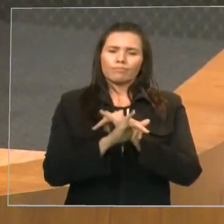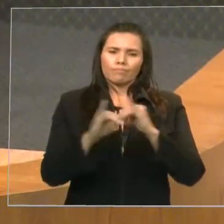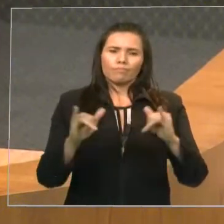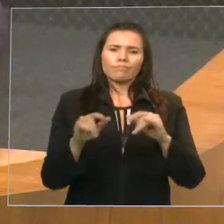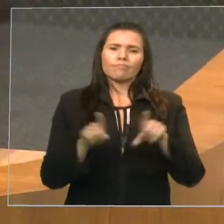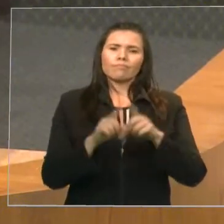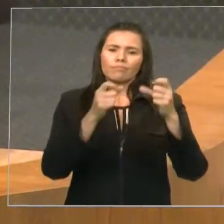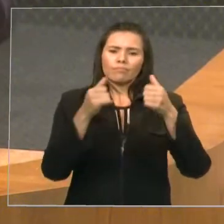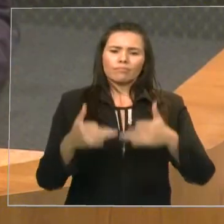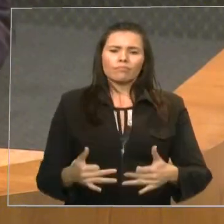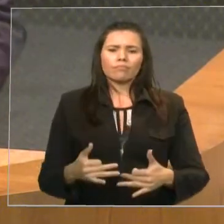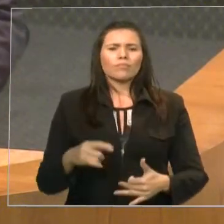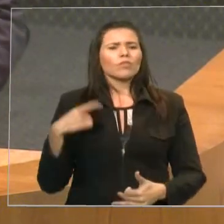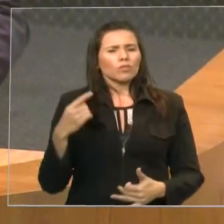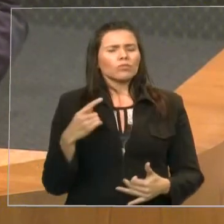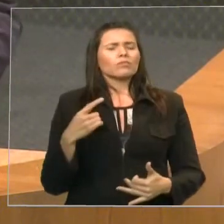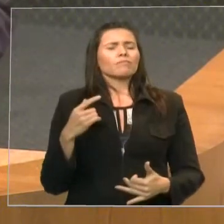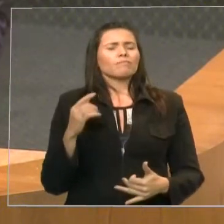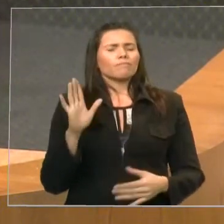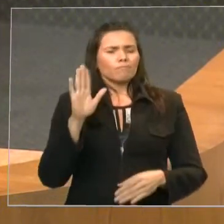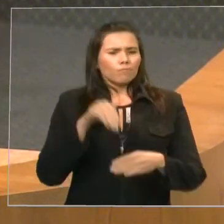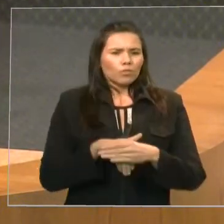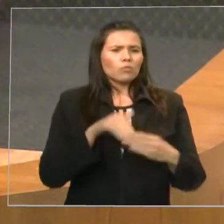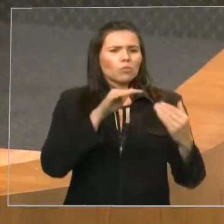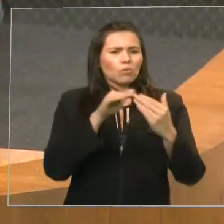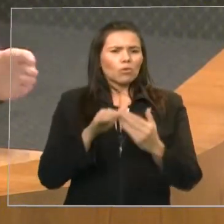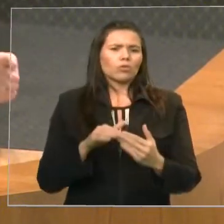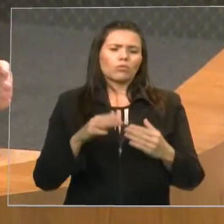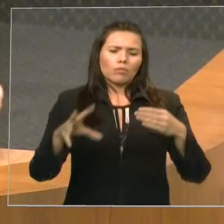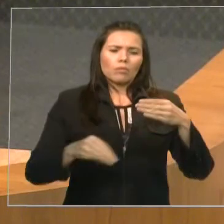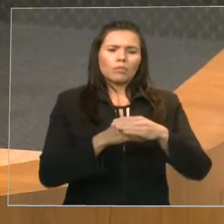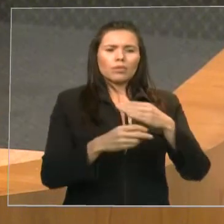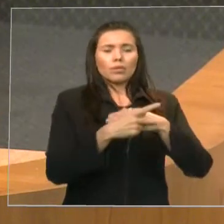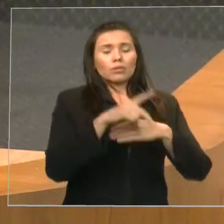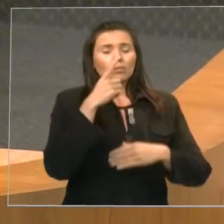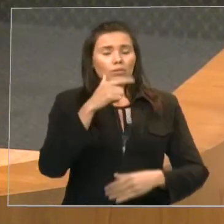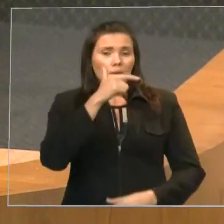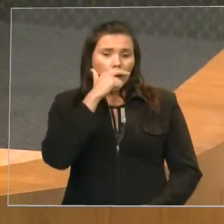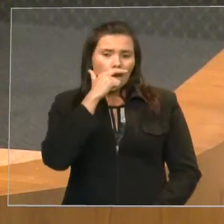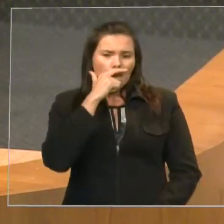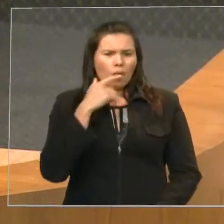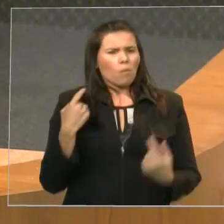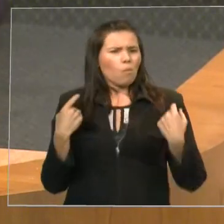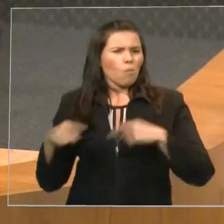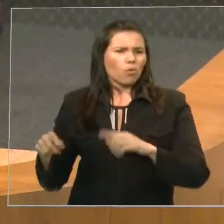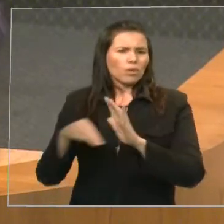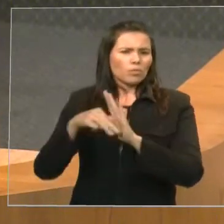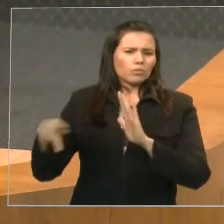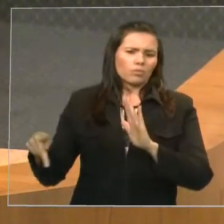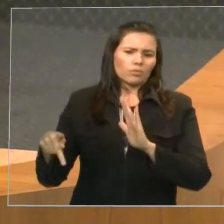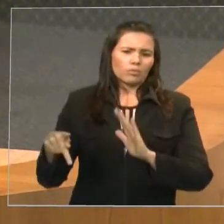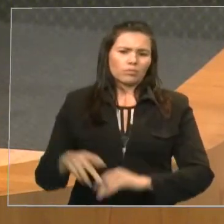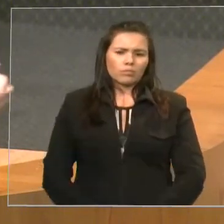Vamos votar a favor da emenda do deputado César Pires, contra essa medida provisória e fora Dino. César